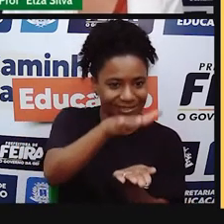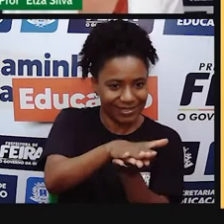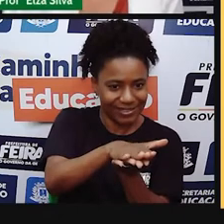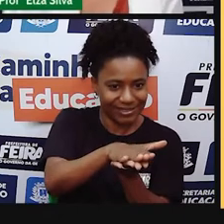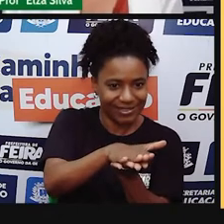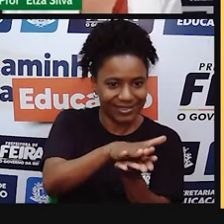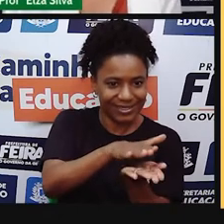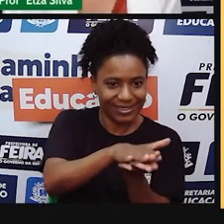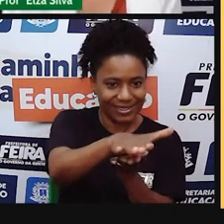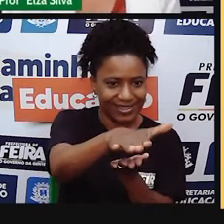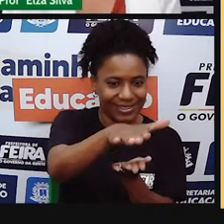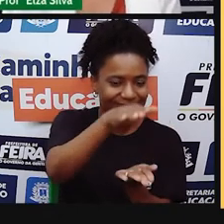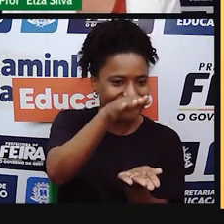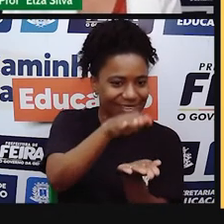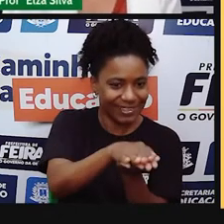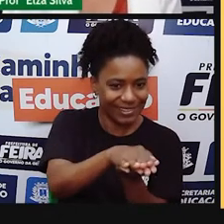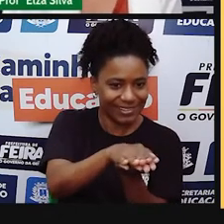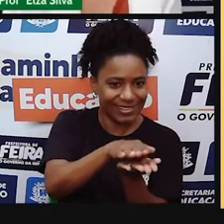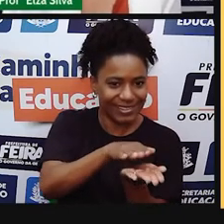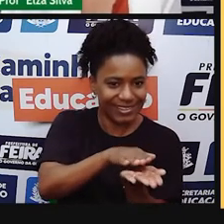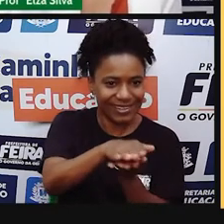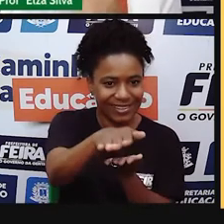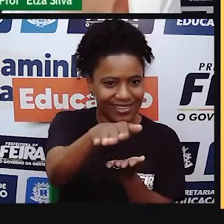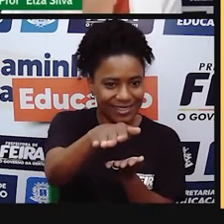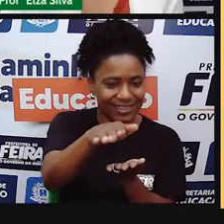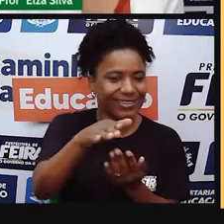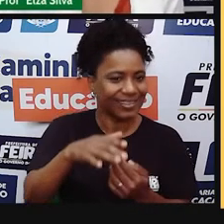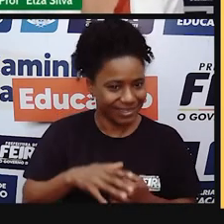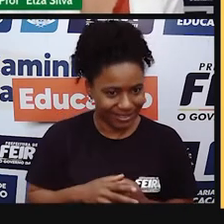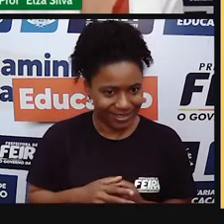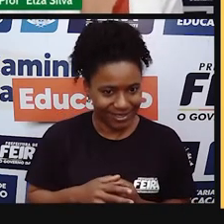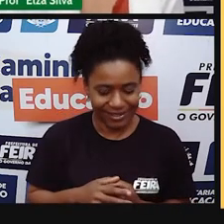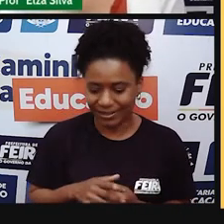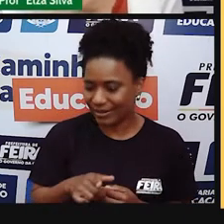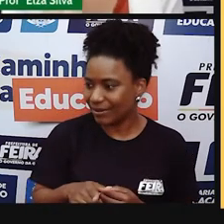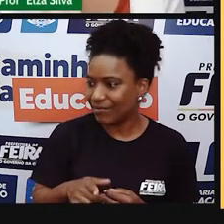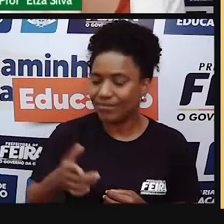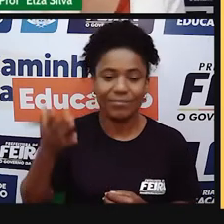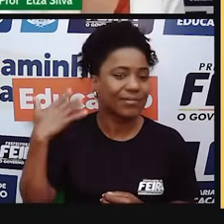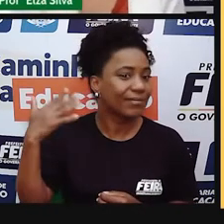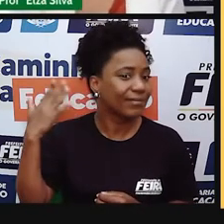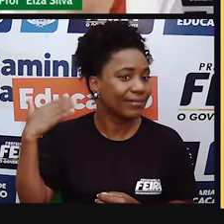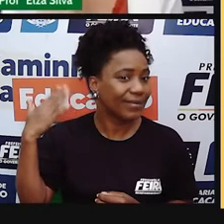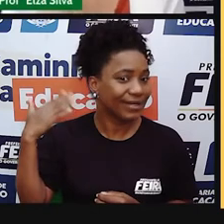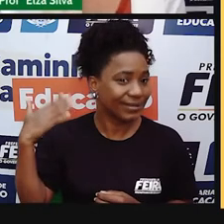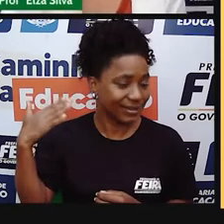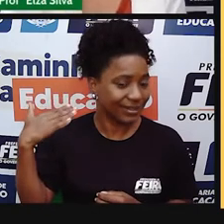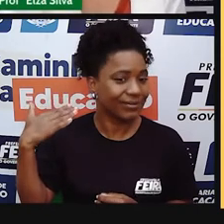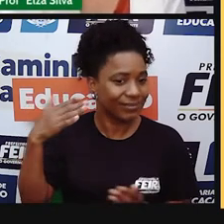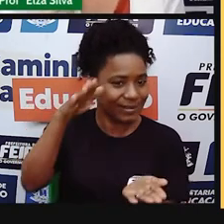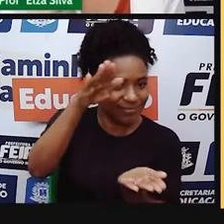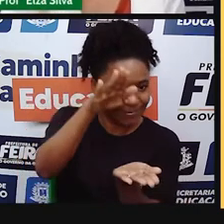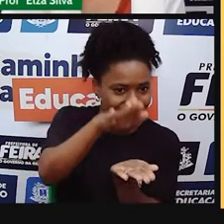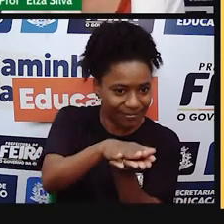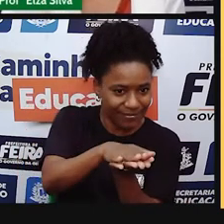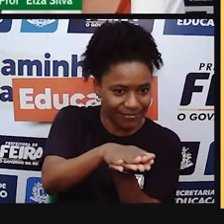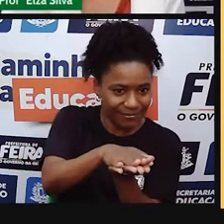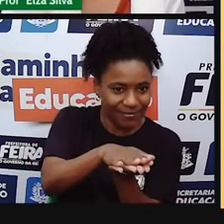a máquina de impressão que passou, então, a produzir, a imprimir